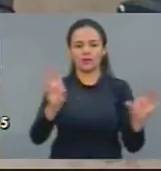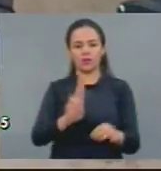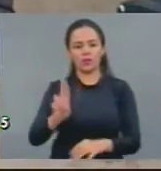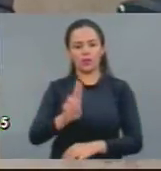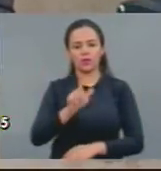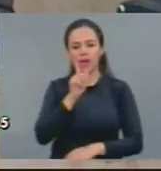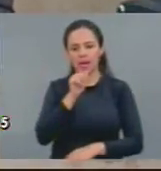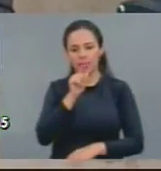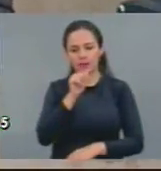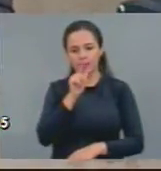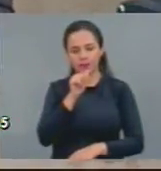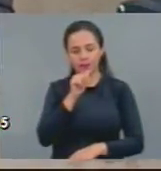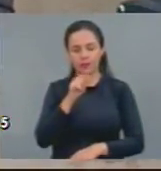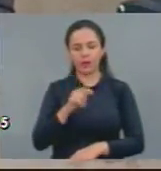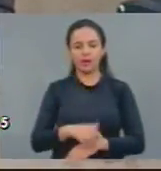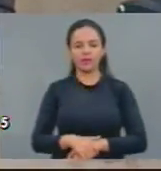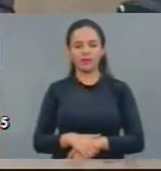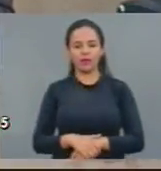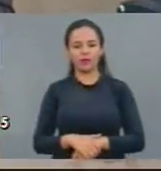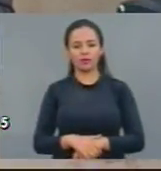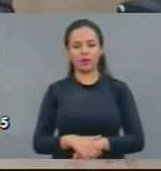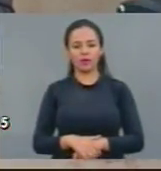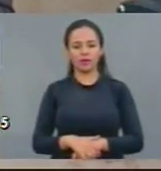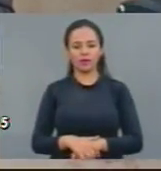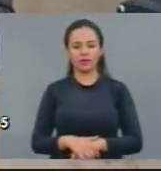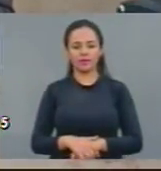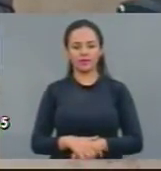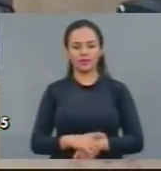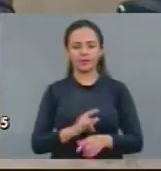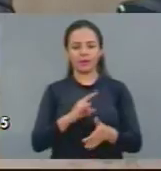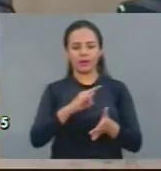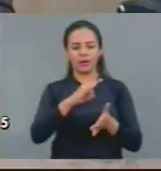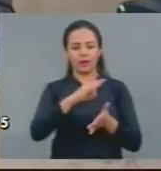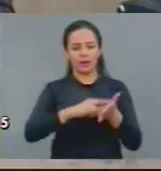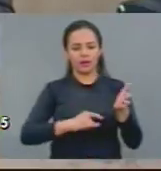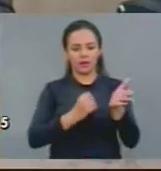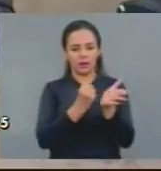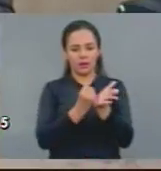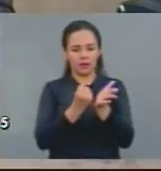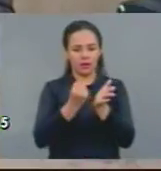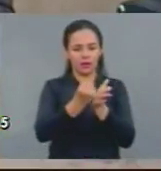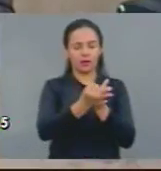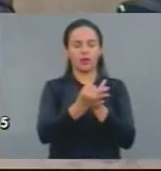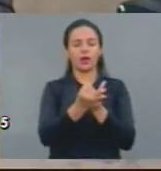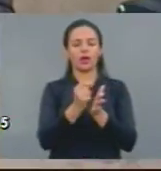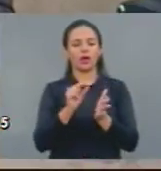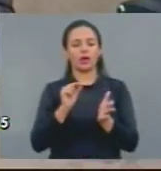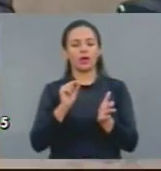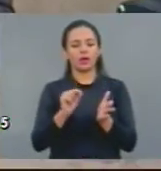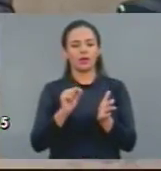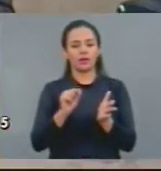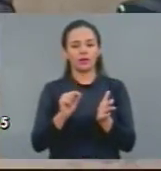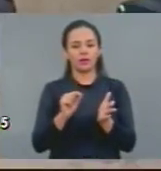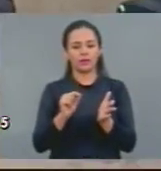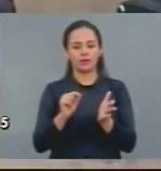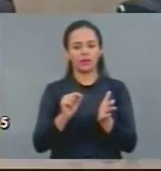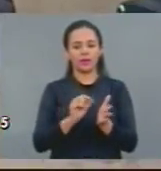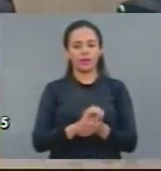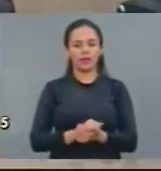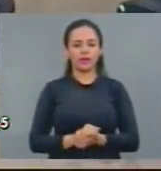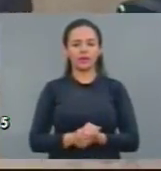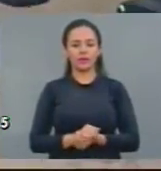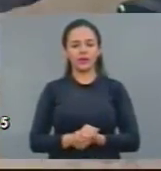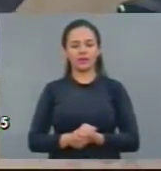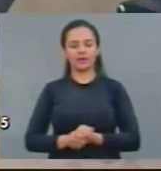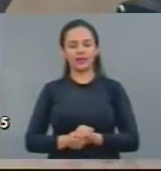outorgas estão sendo, sim, acompanhadas, para e passo, pela Secretaria de Recursos Hídricos, no sentido de que